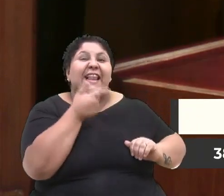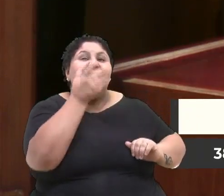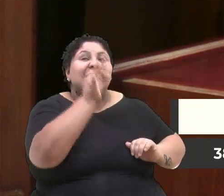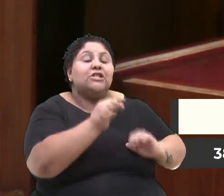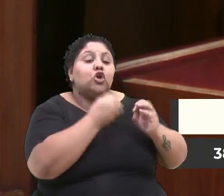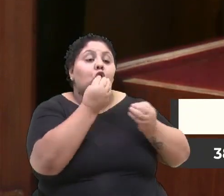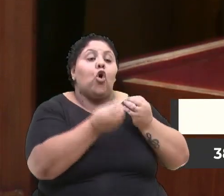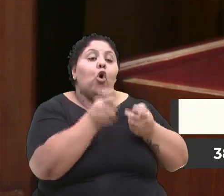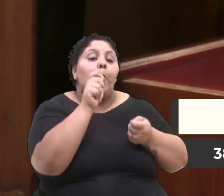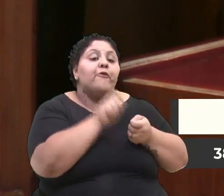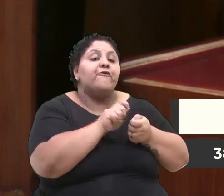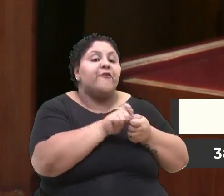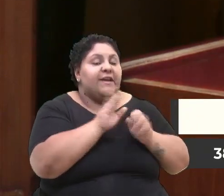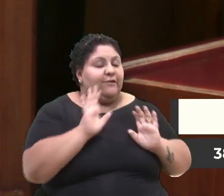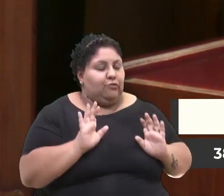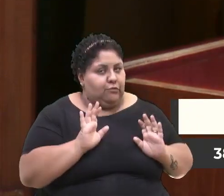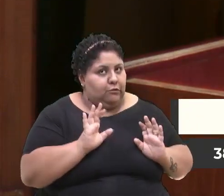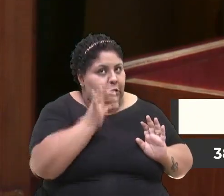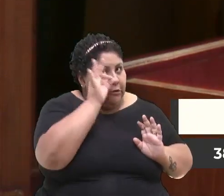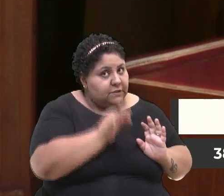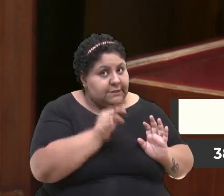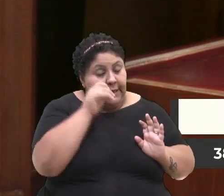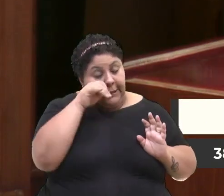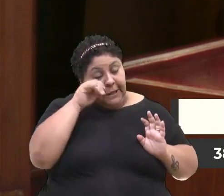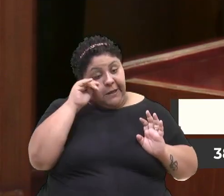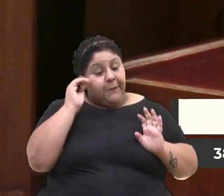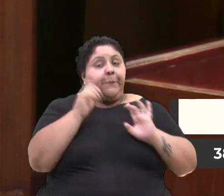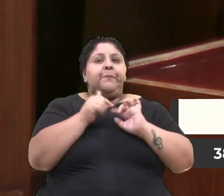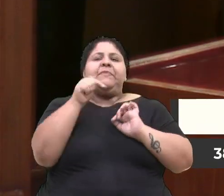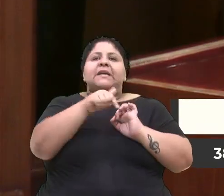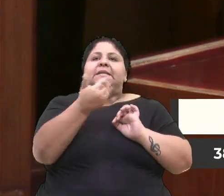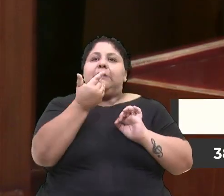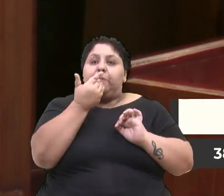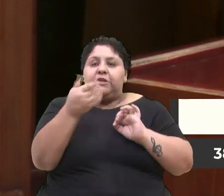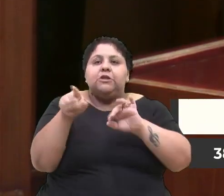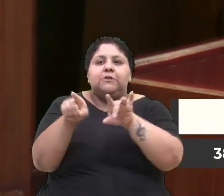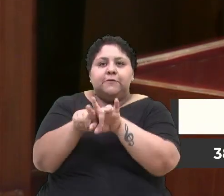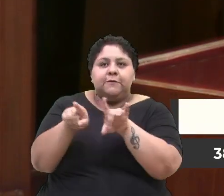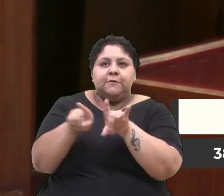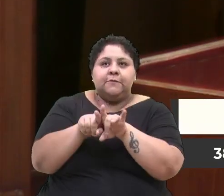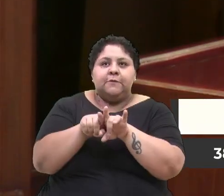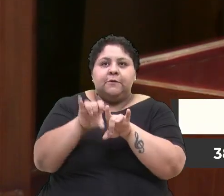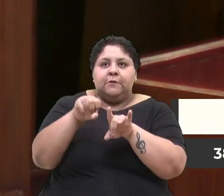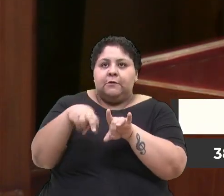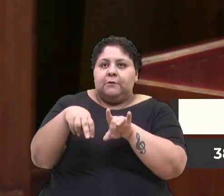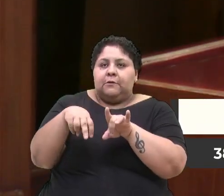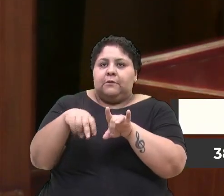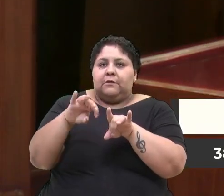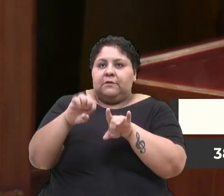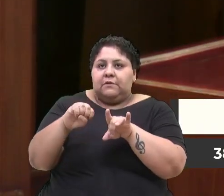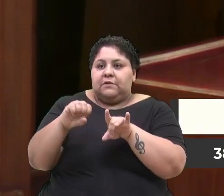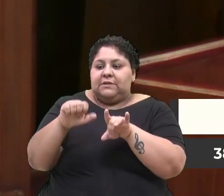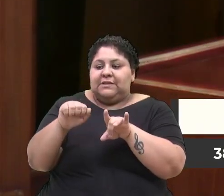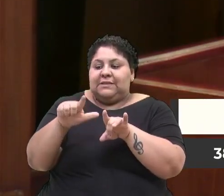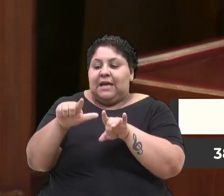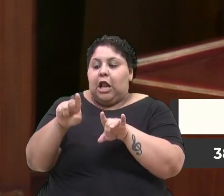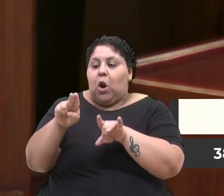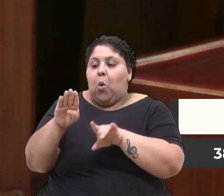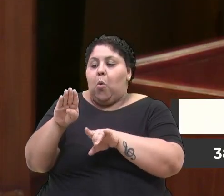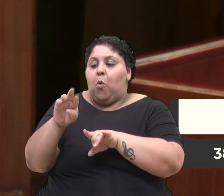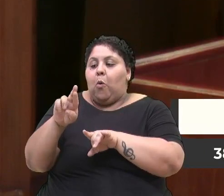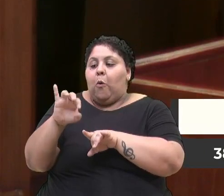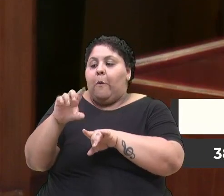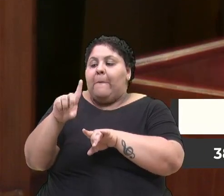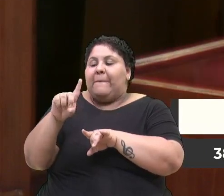é feita as coisas, eles estão pedindo também, insalubridade aos cuidadores que realizam